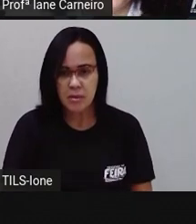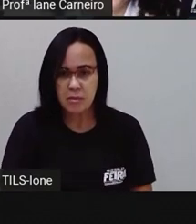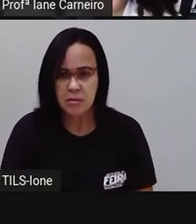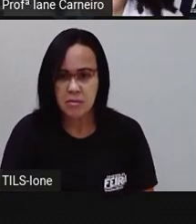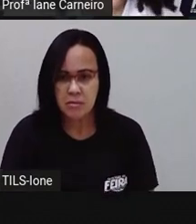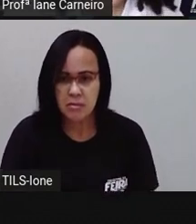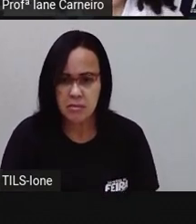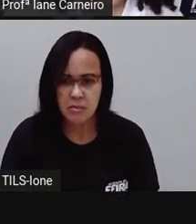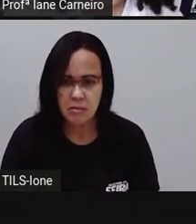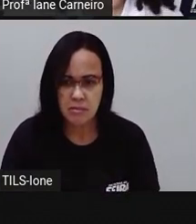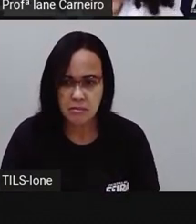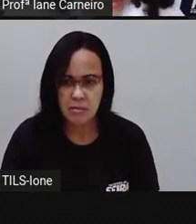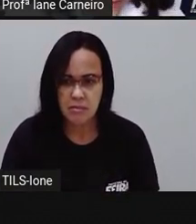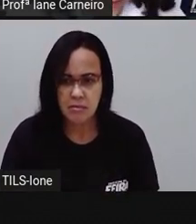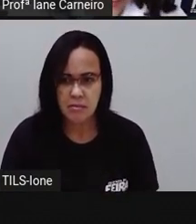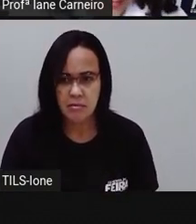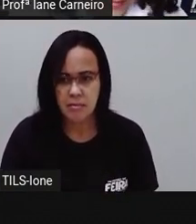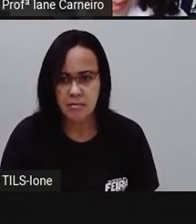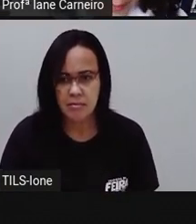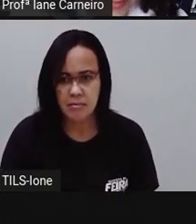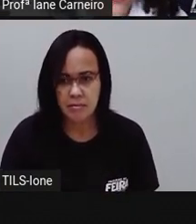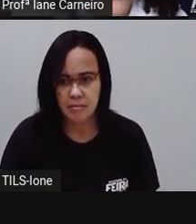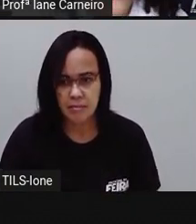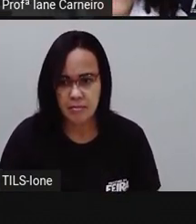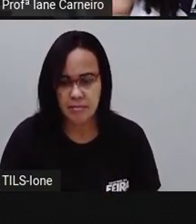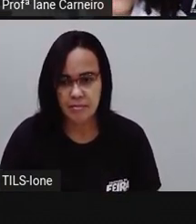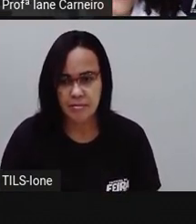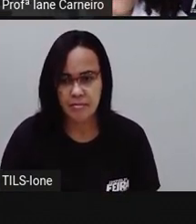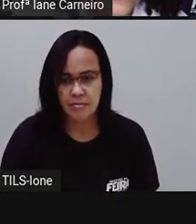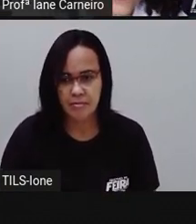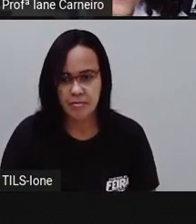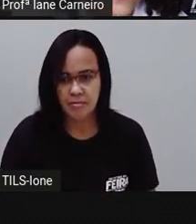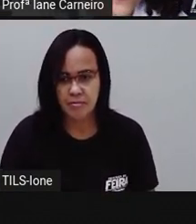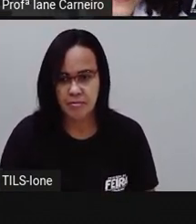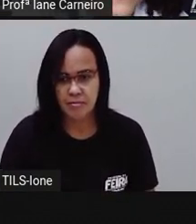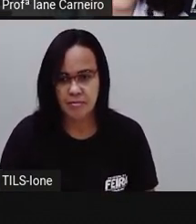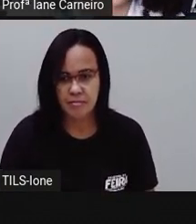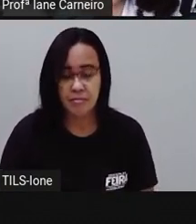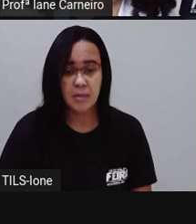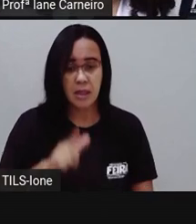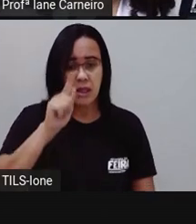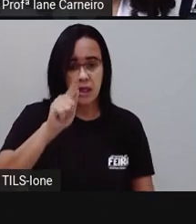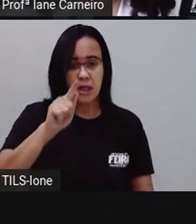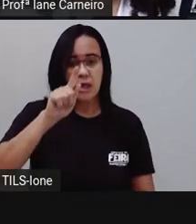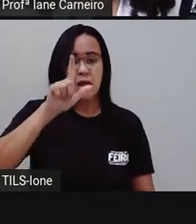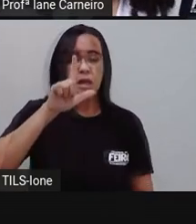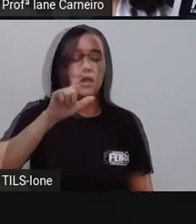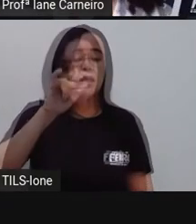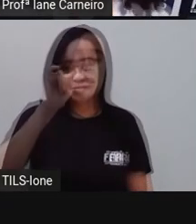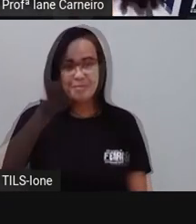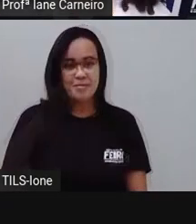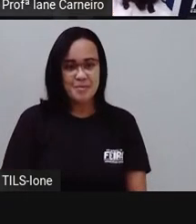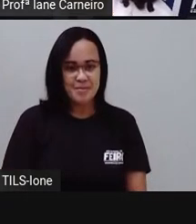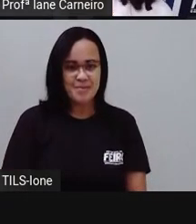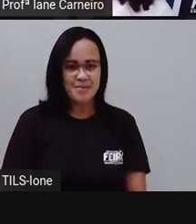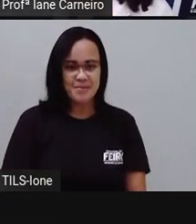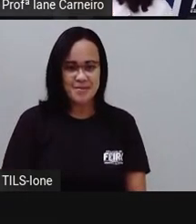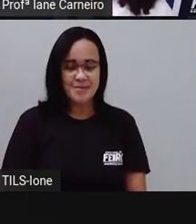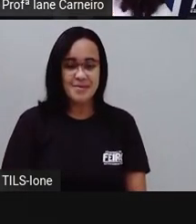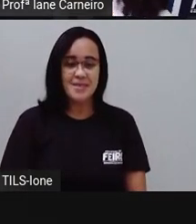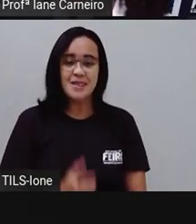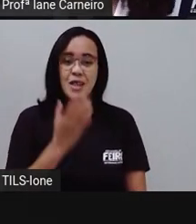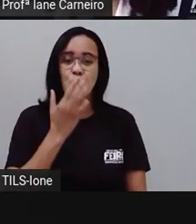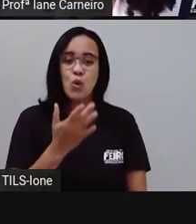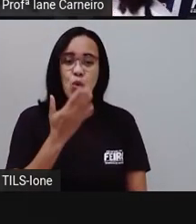livro, tá certo? Para compartilhar com vocês, cores em Cordel. Então, cores